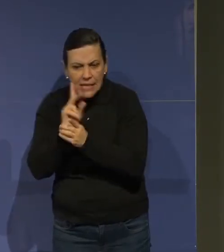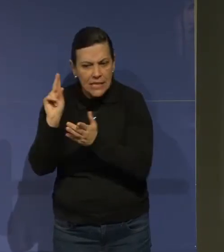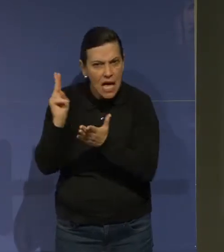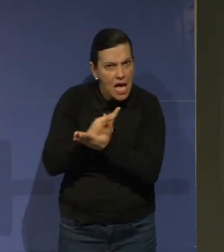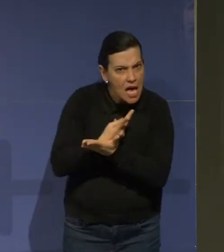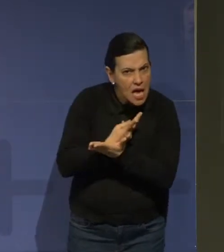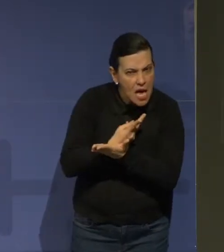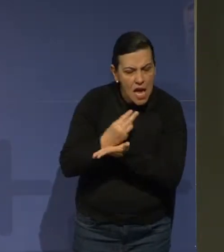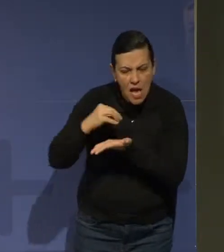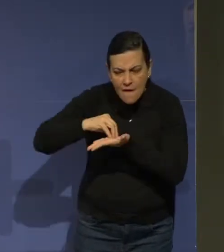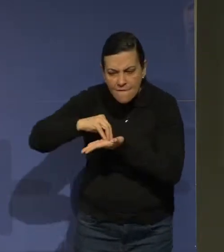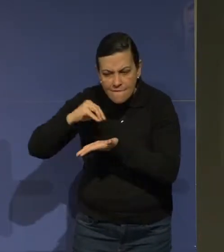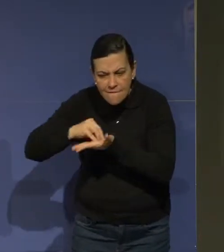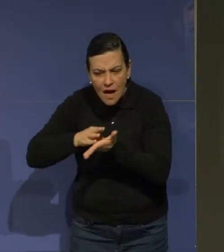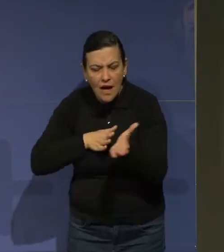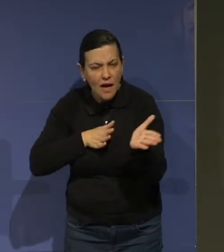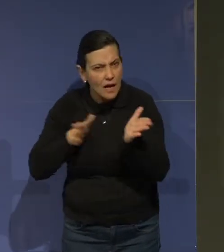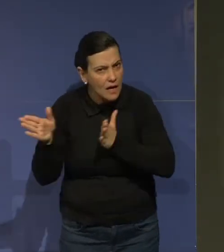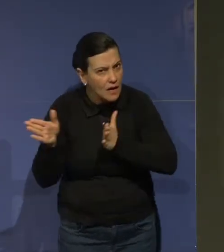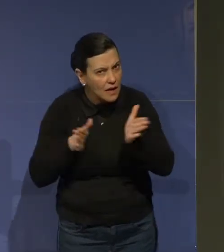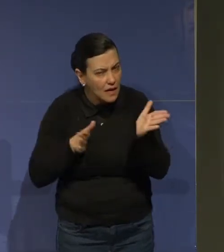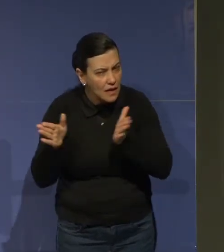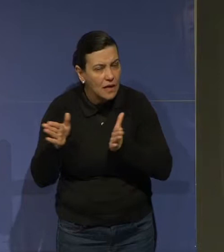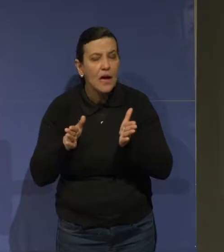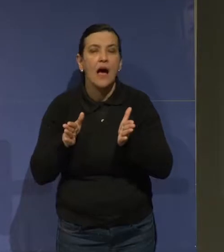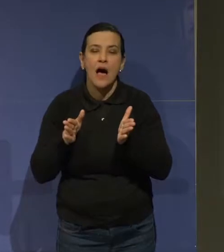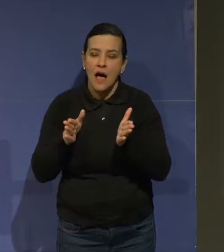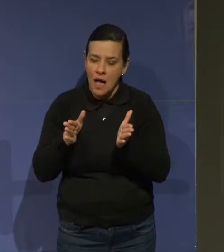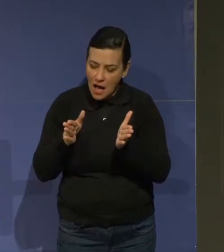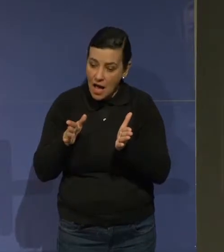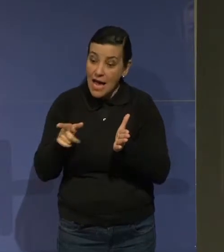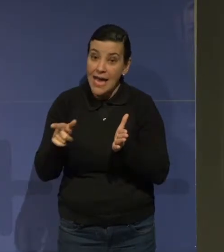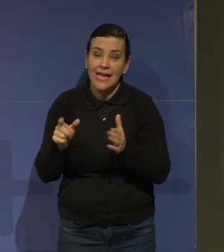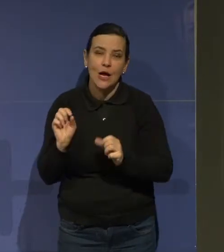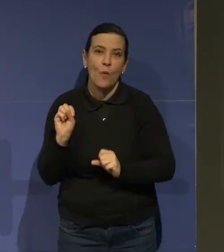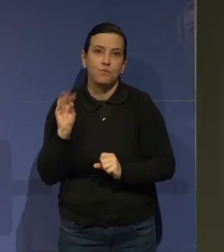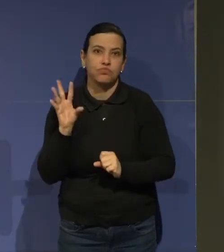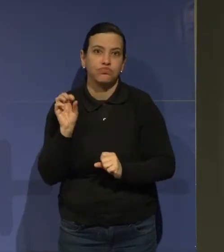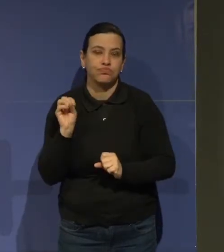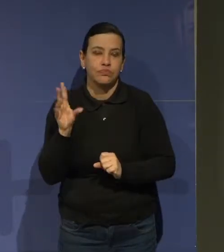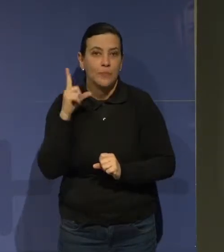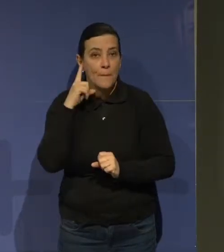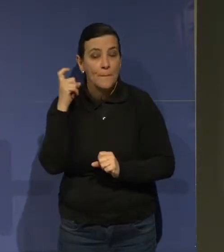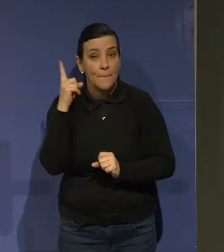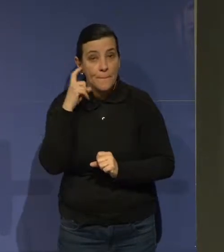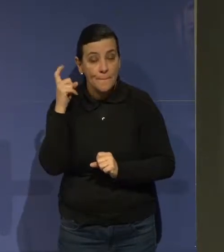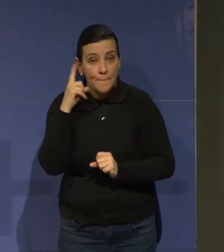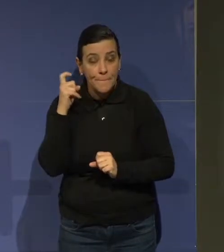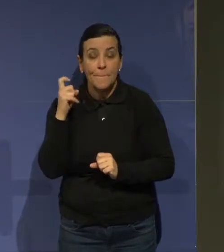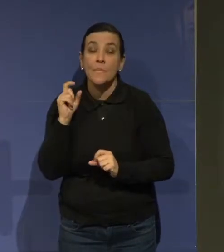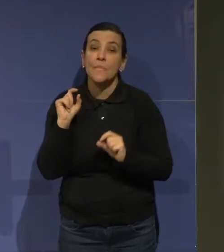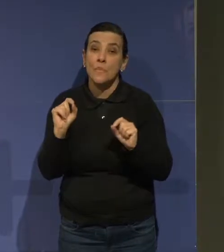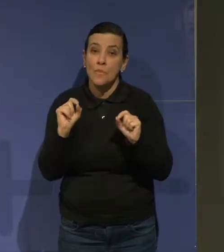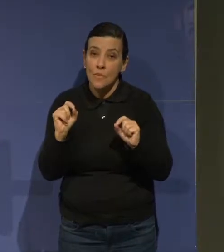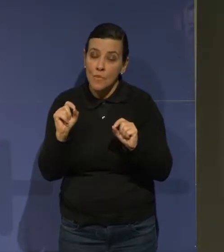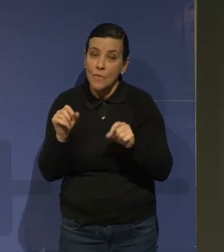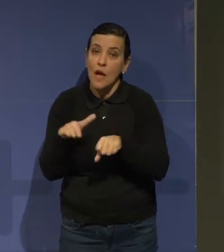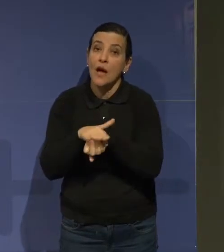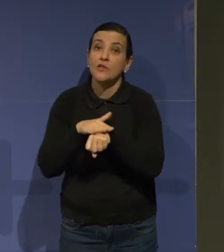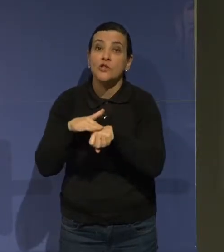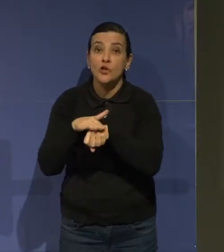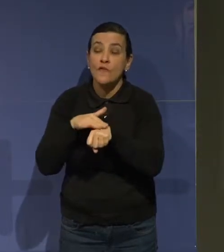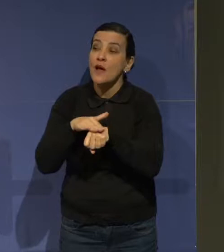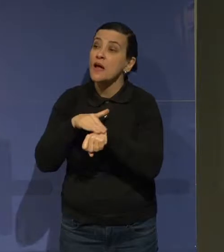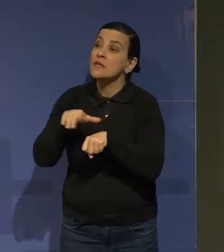erro de acessibilidade, ele apita. A gente fala com o